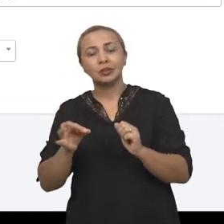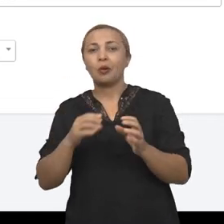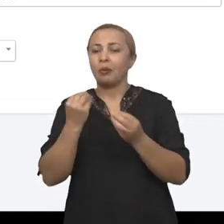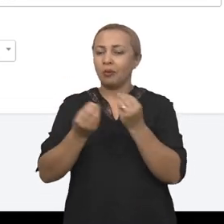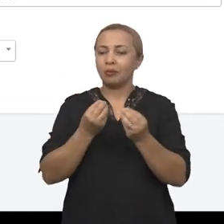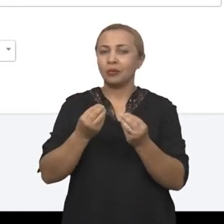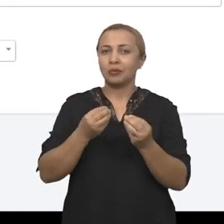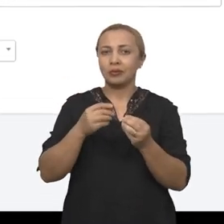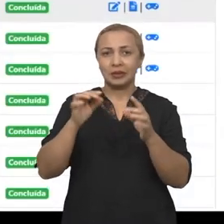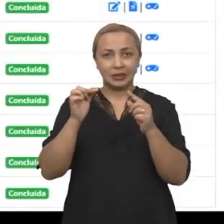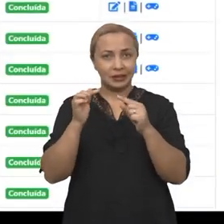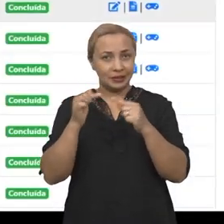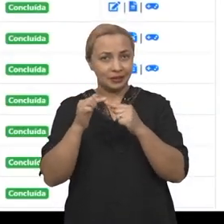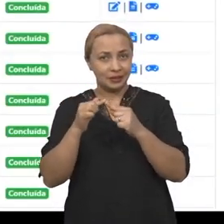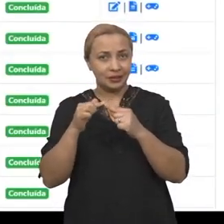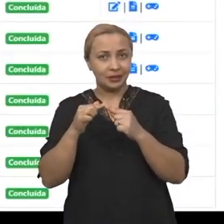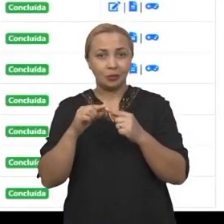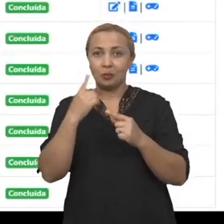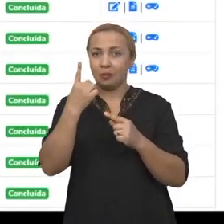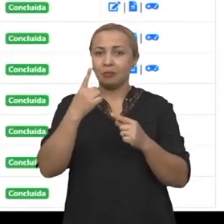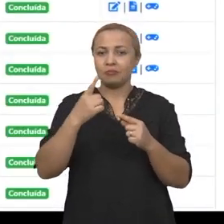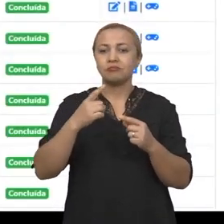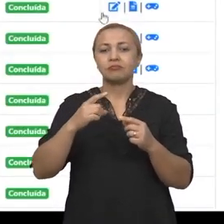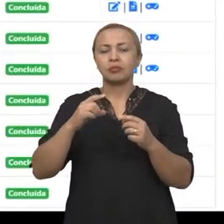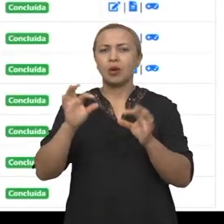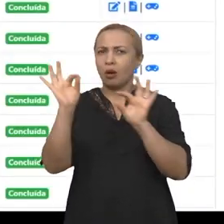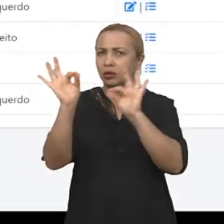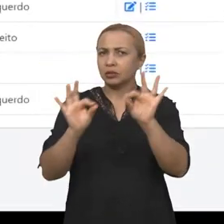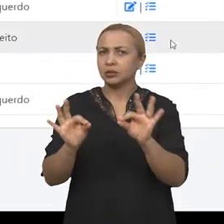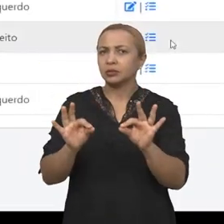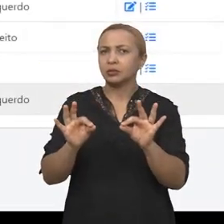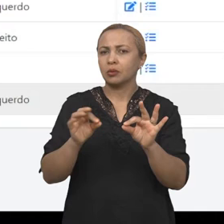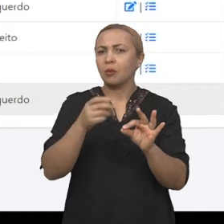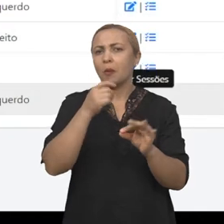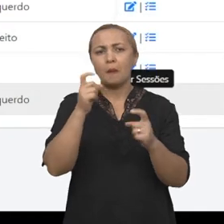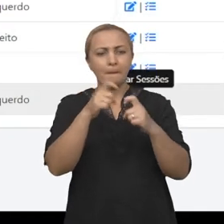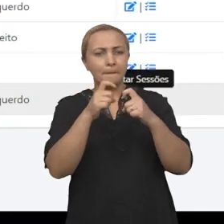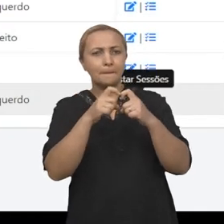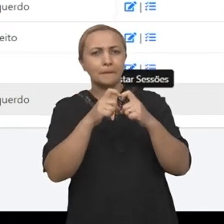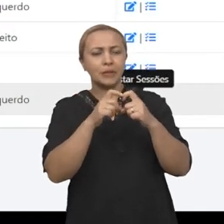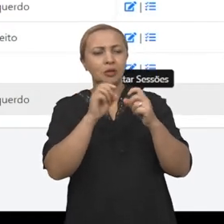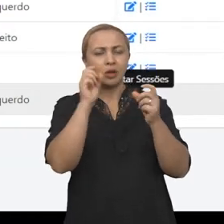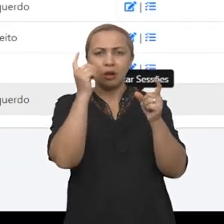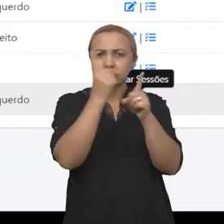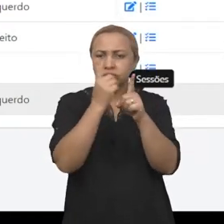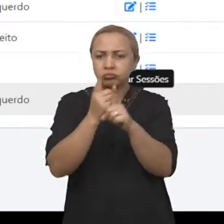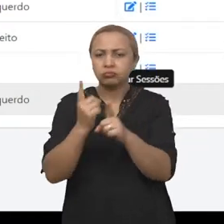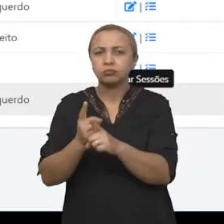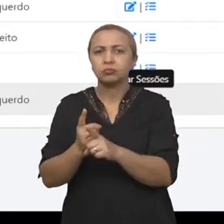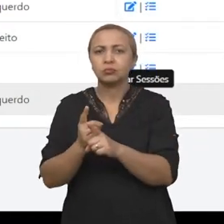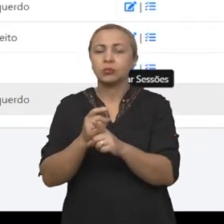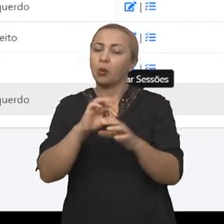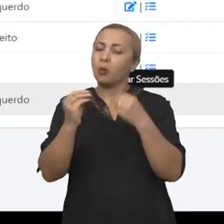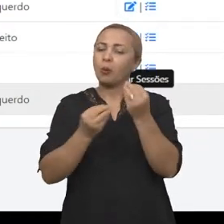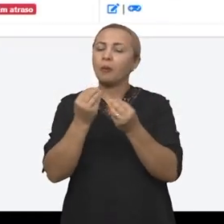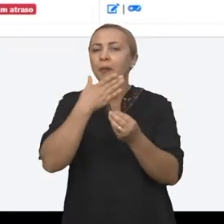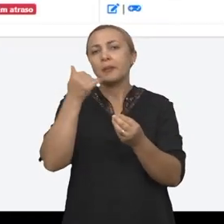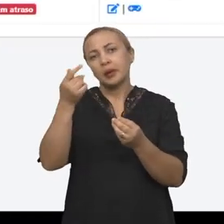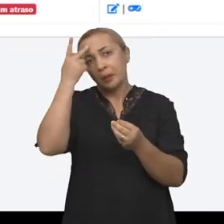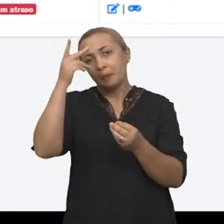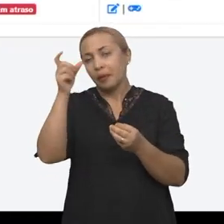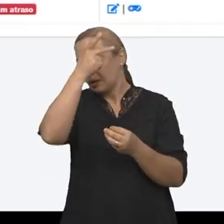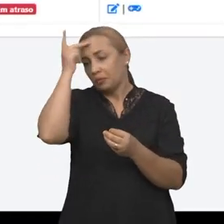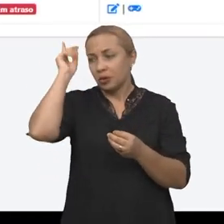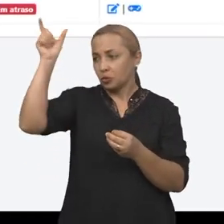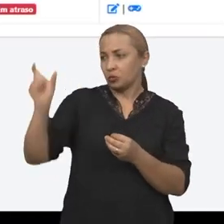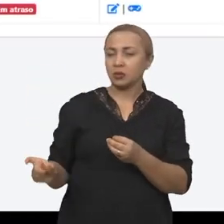determinadas. Uma vez configurado, esse paciente, num determinado